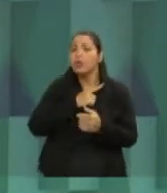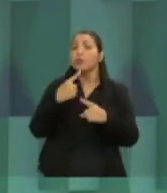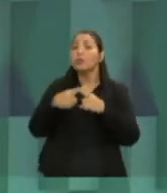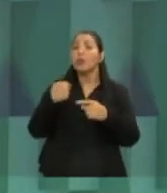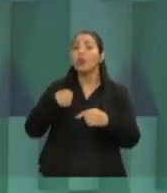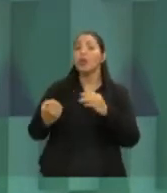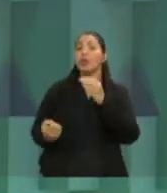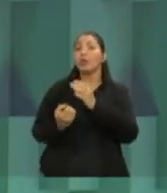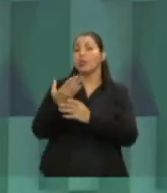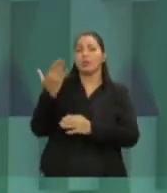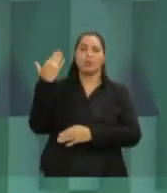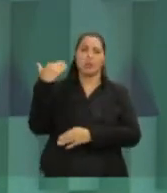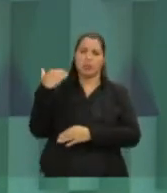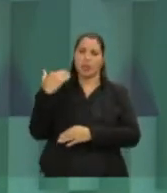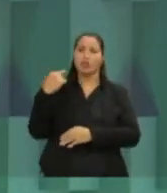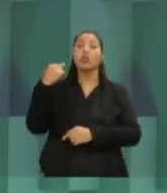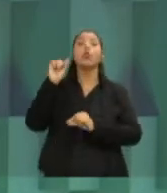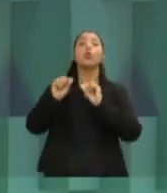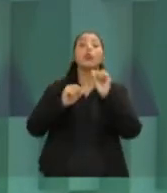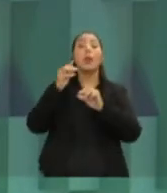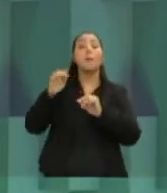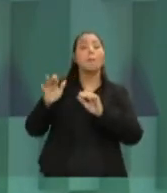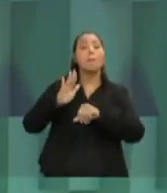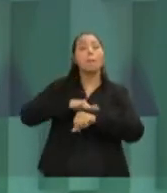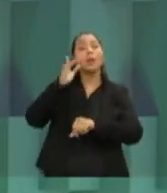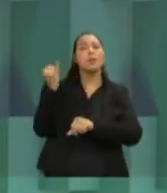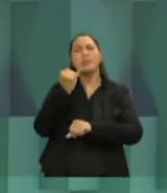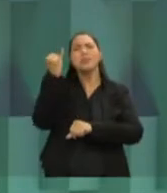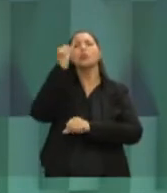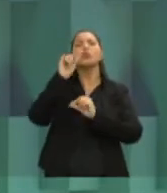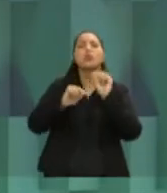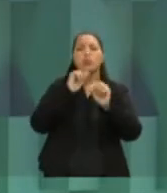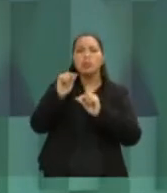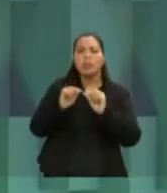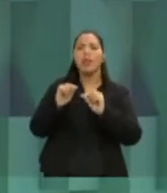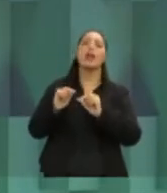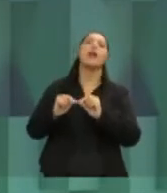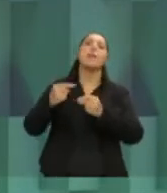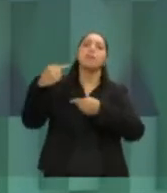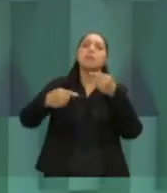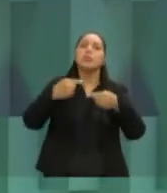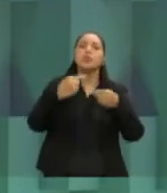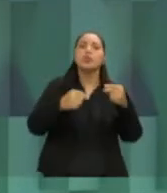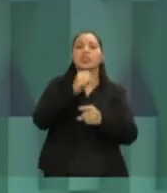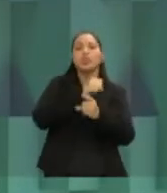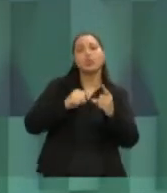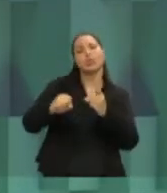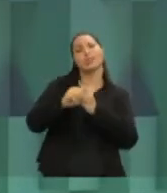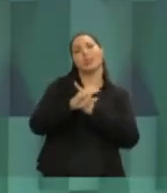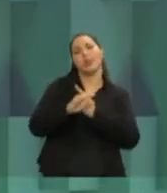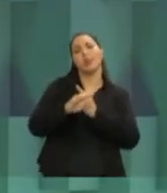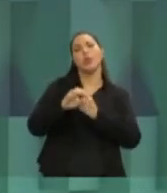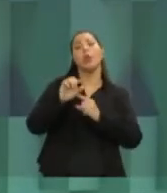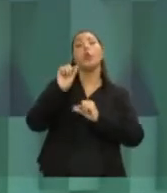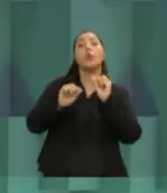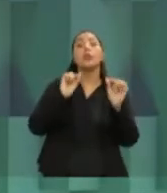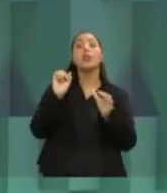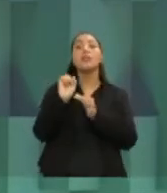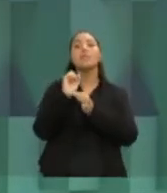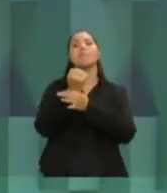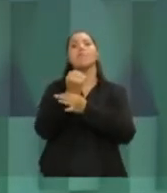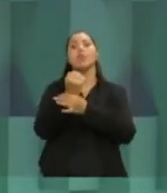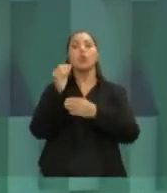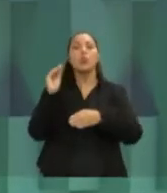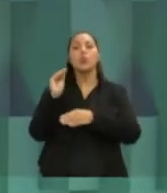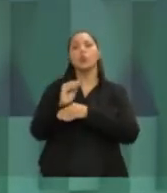muito importante. São as políticas sociais. Comigo, quem vai subir o morro para garantir a segurança e proteger os jovens é a educação. Quem vai subir o